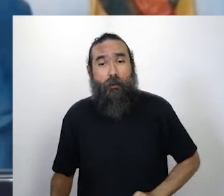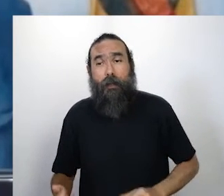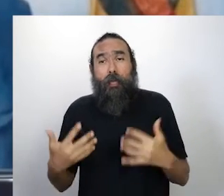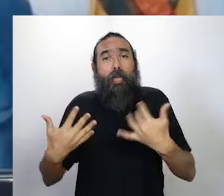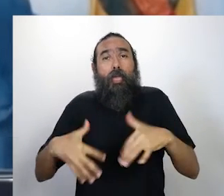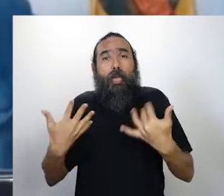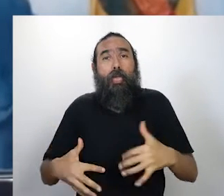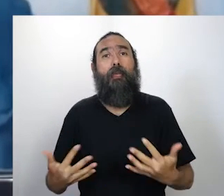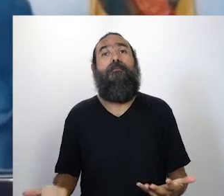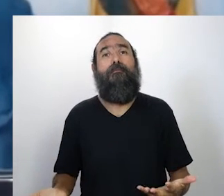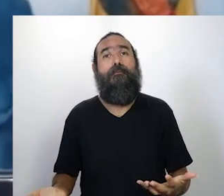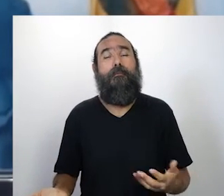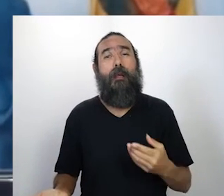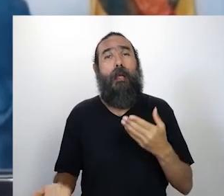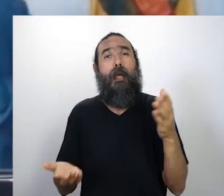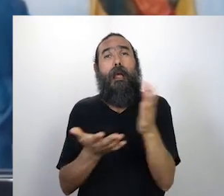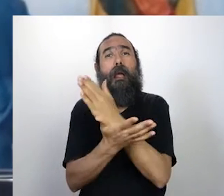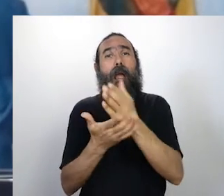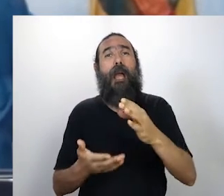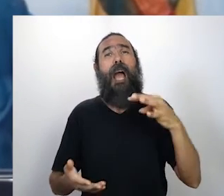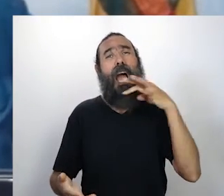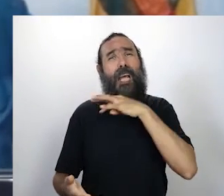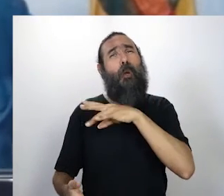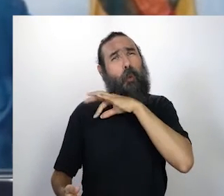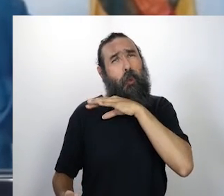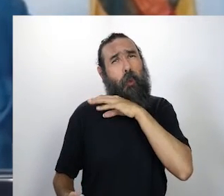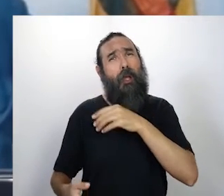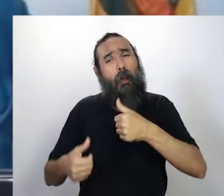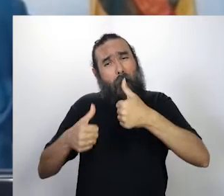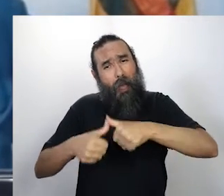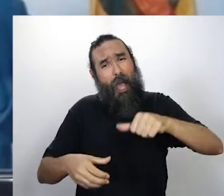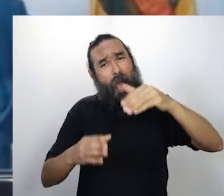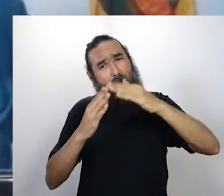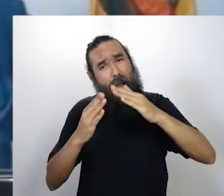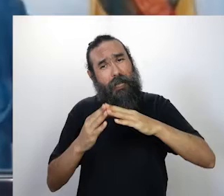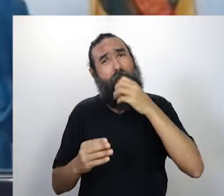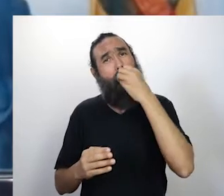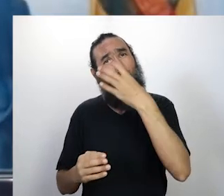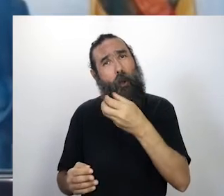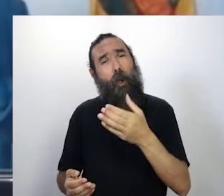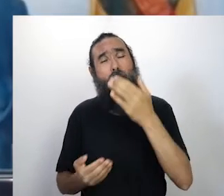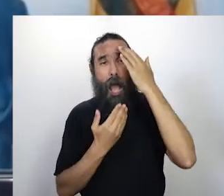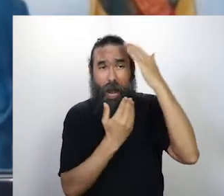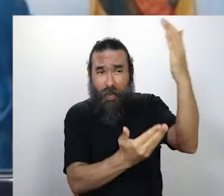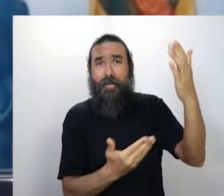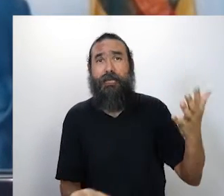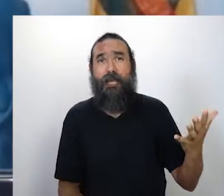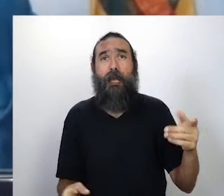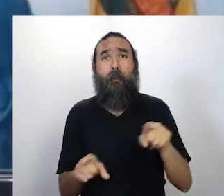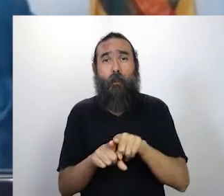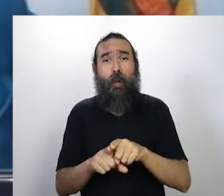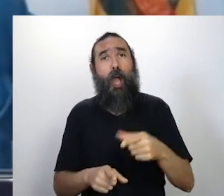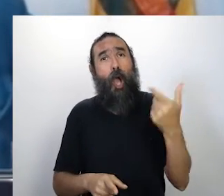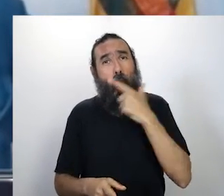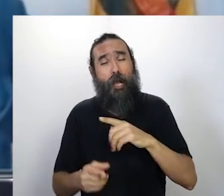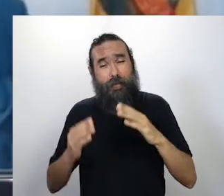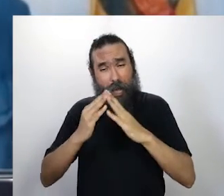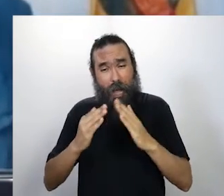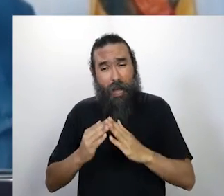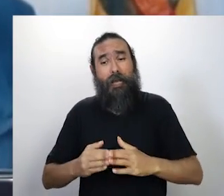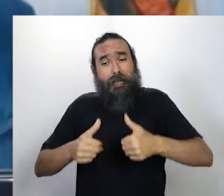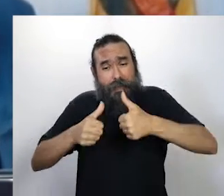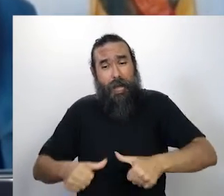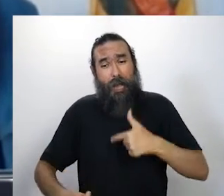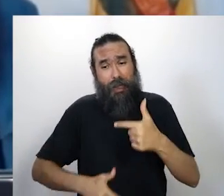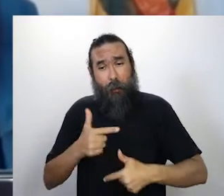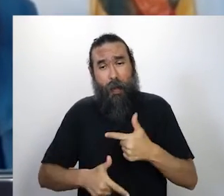e achando ruim, mas tem o direito de estar em casa, que isso ainda é uma coisa que a gente tem que agradecer, que a gente pode estar em casa e a gente está conseguindo fazer o que a gente ama e o